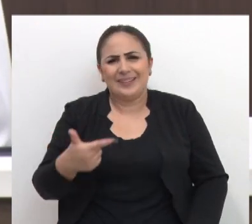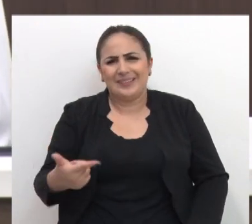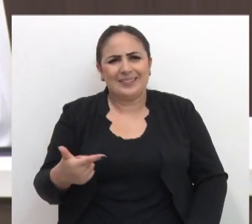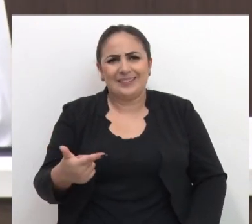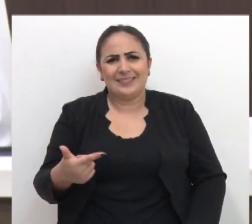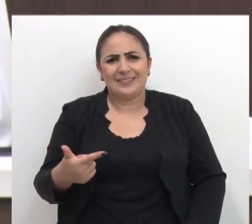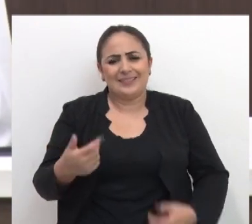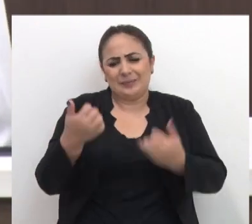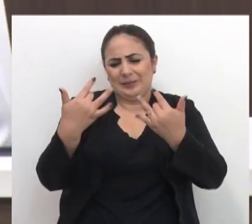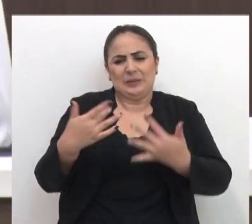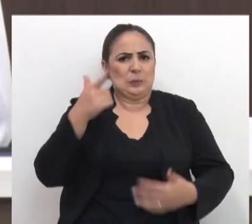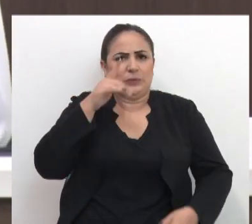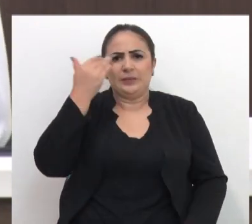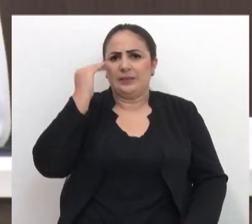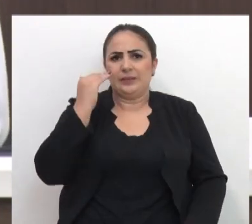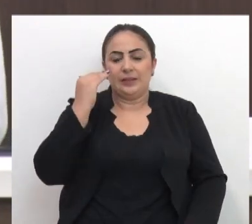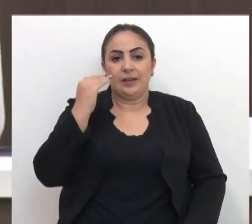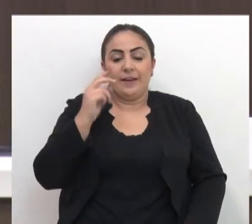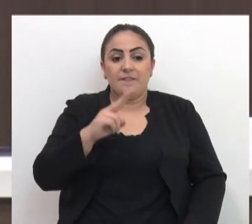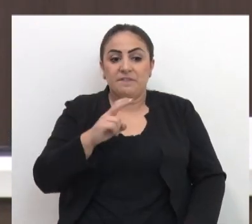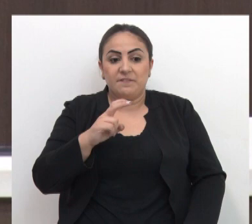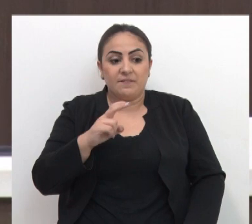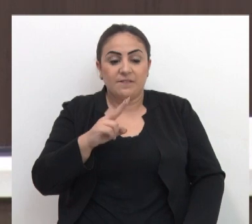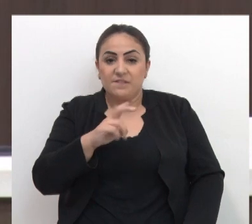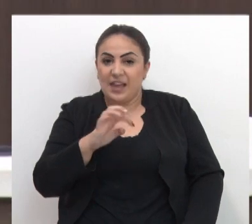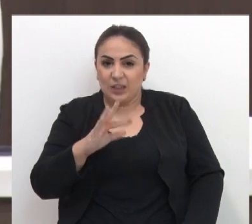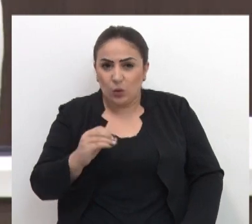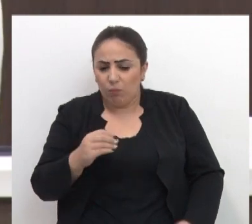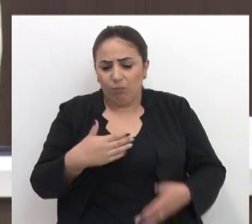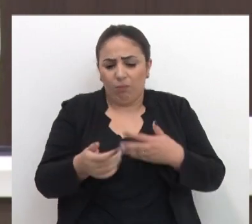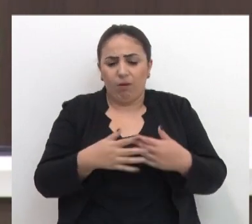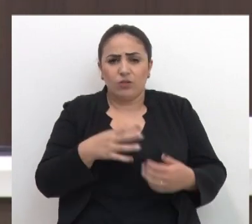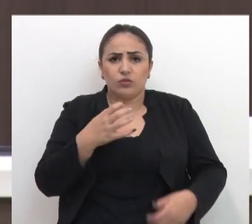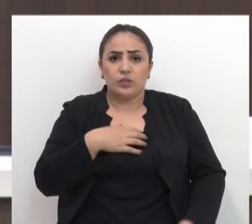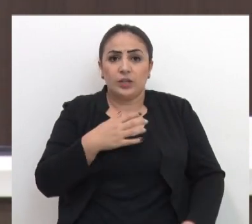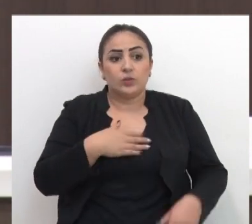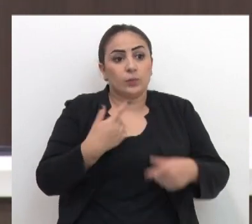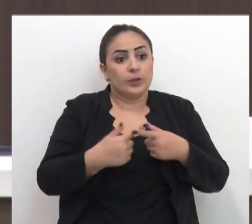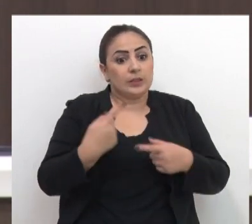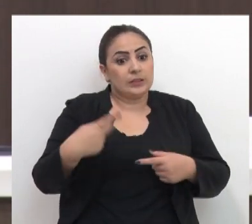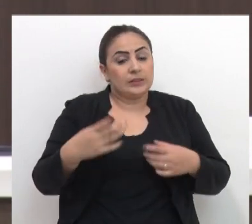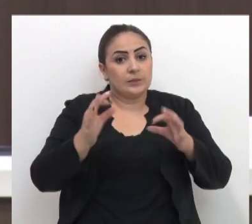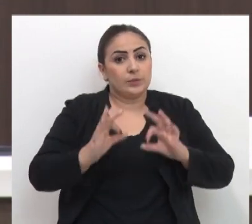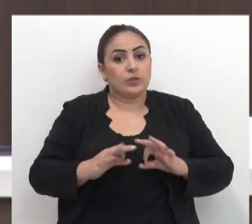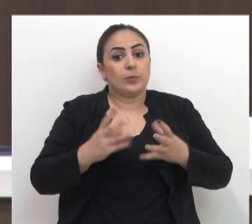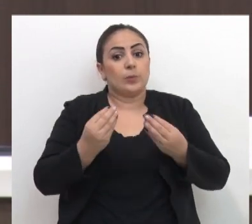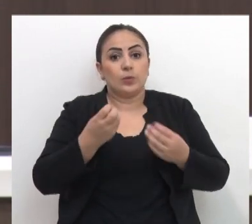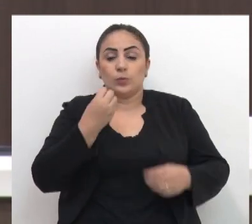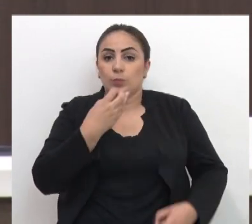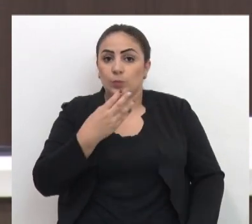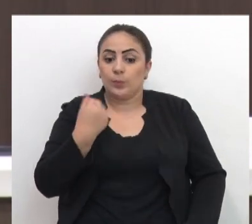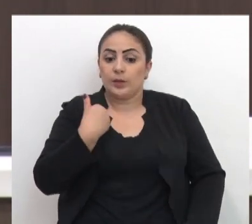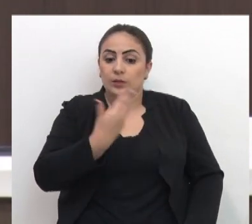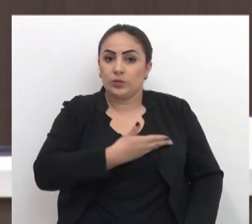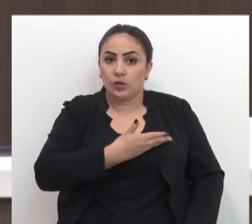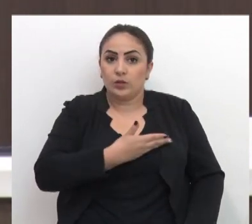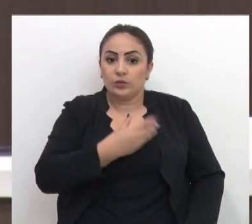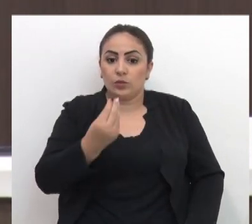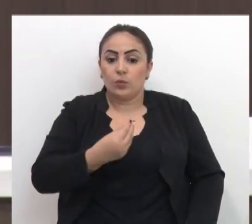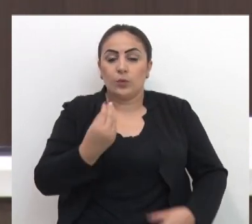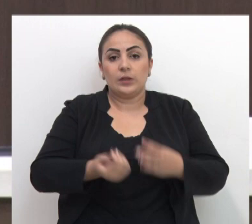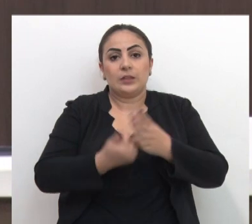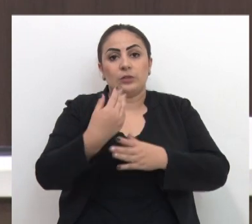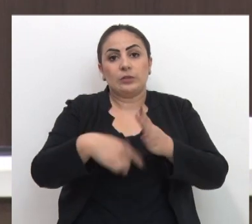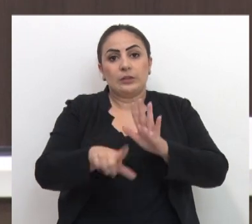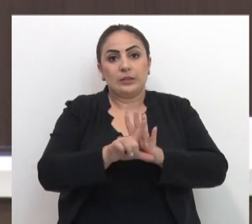Vetar apenas por vetar. Porque esse projeto é um projeto muito bom para nós, como